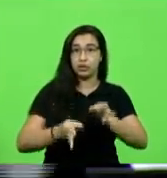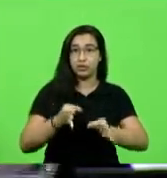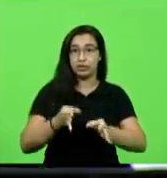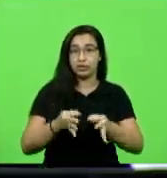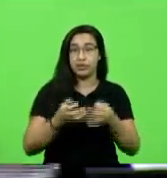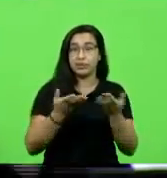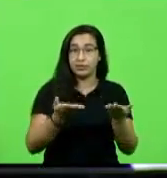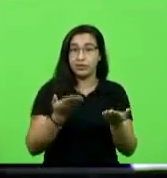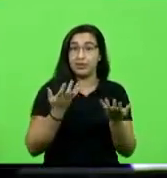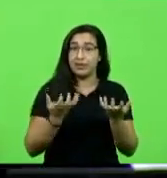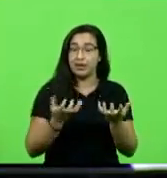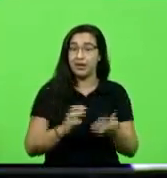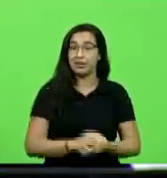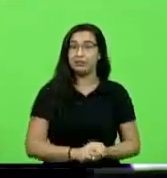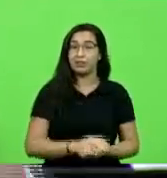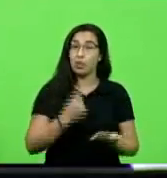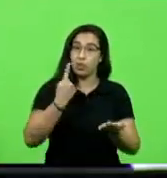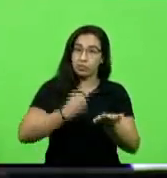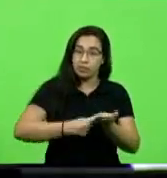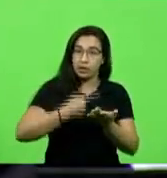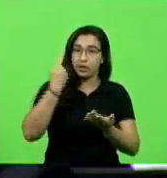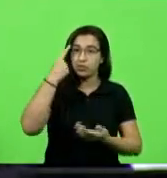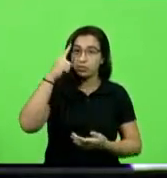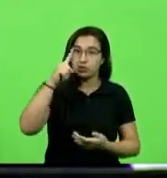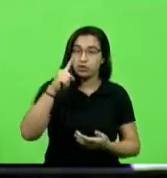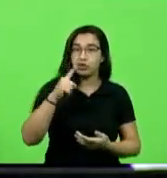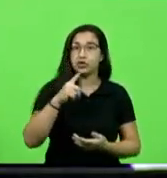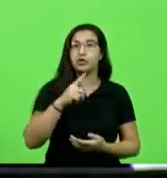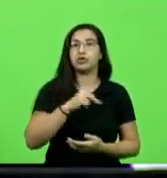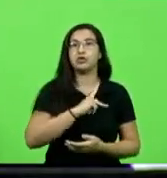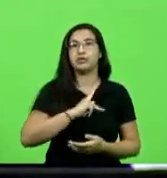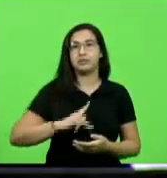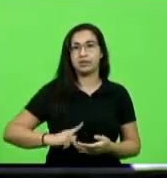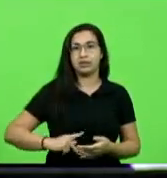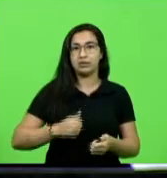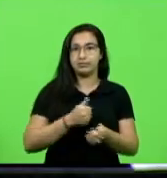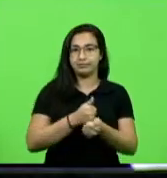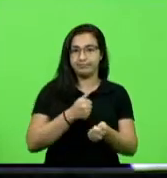marque a data do julgamento senhor presidente do tribunal de justiça